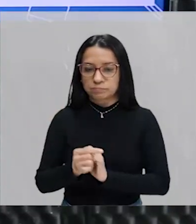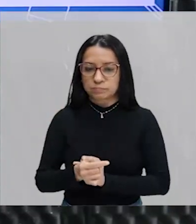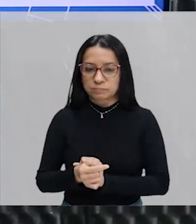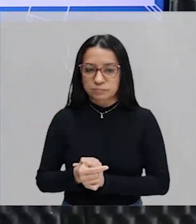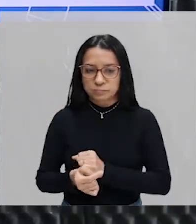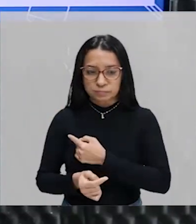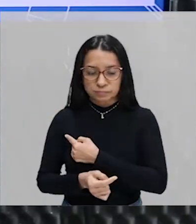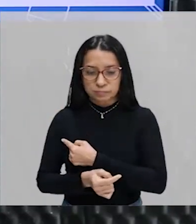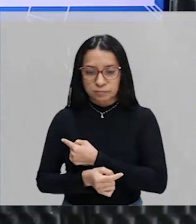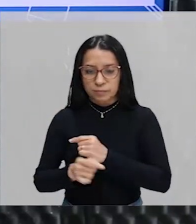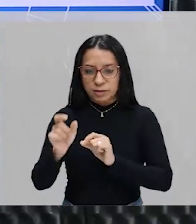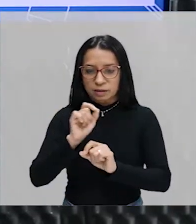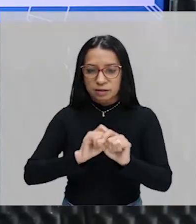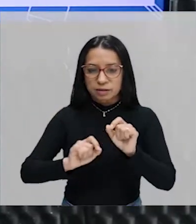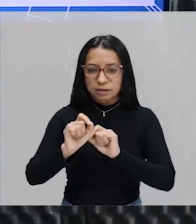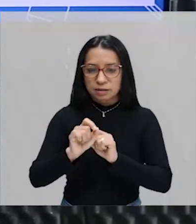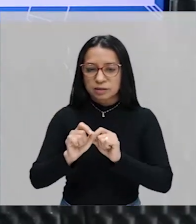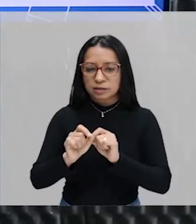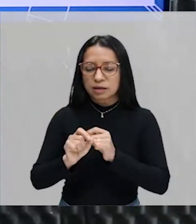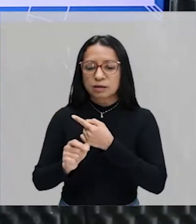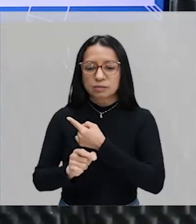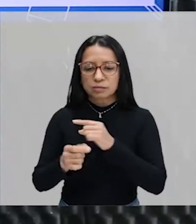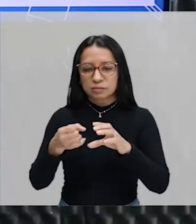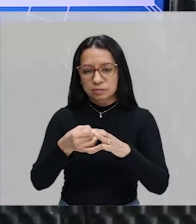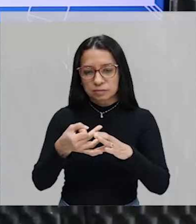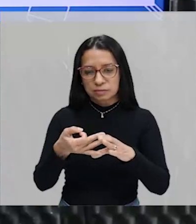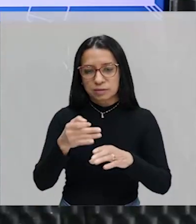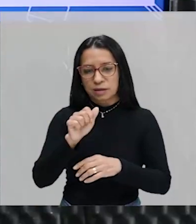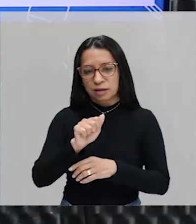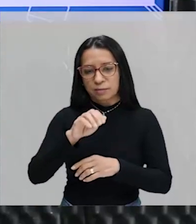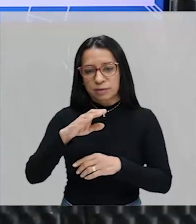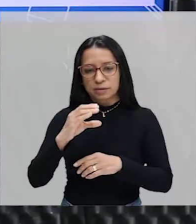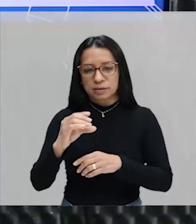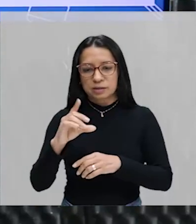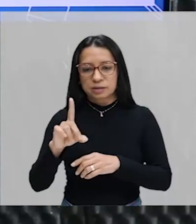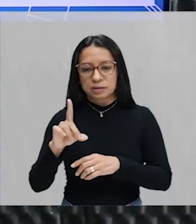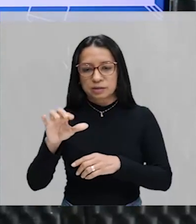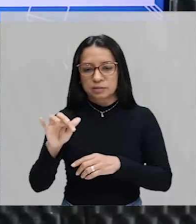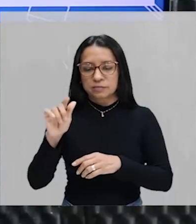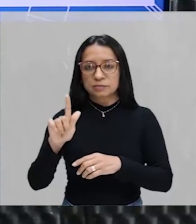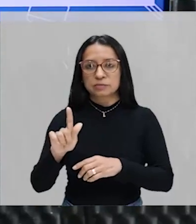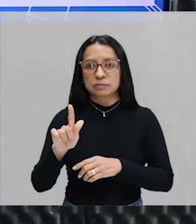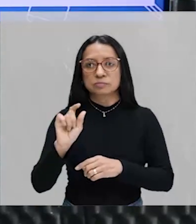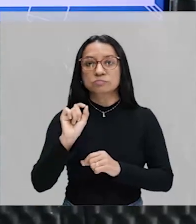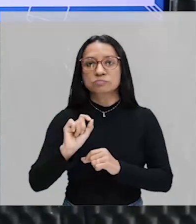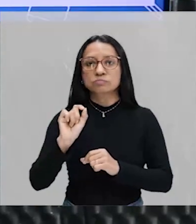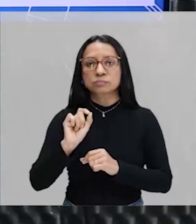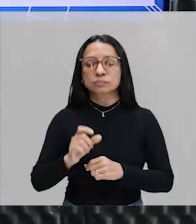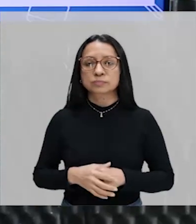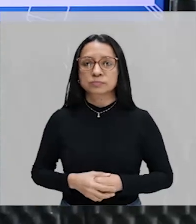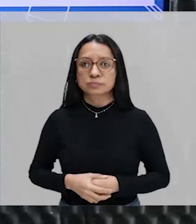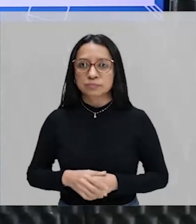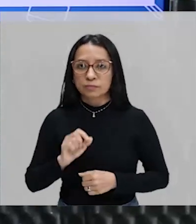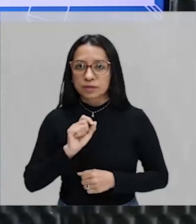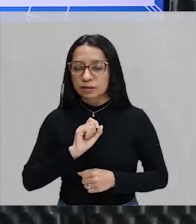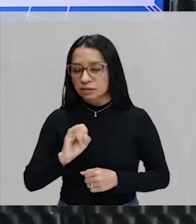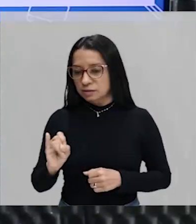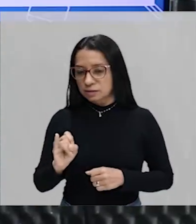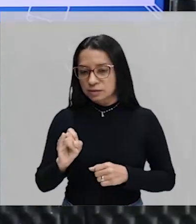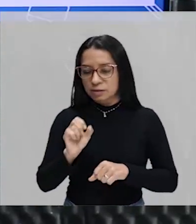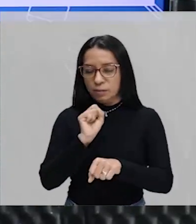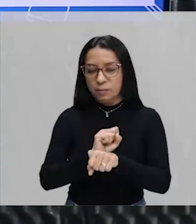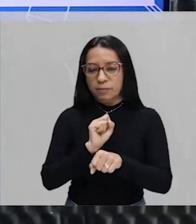Gente, quem é esse conjunto aqui? A, B, C, D, F e G. Se você parar para